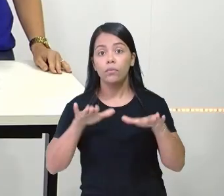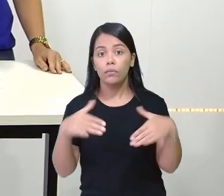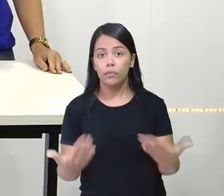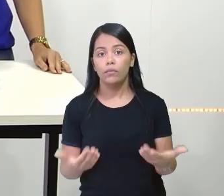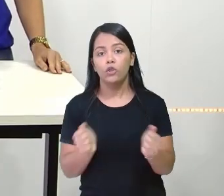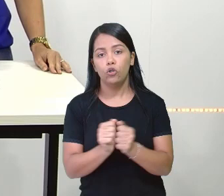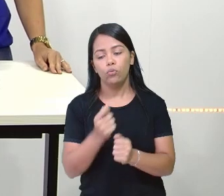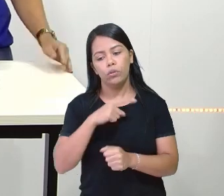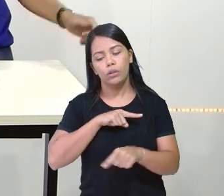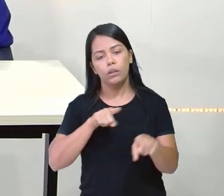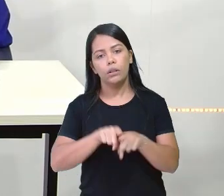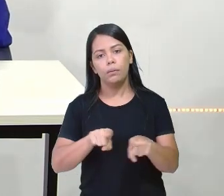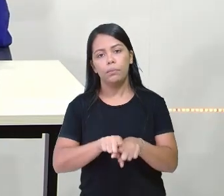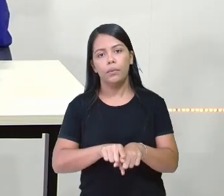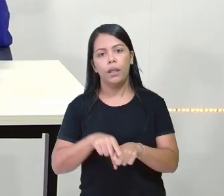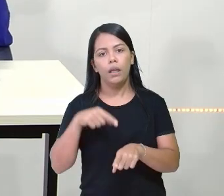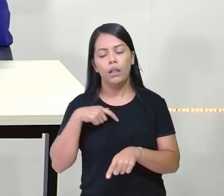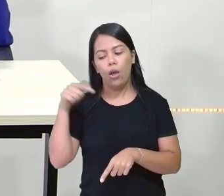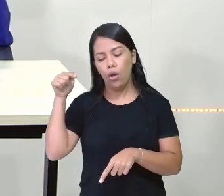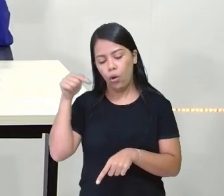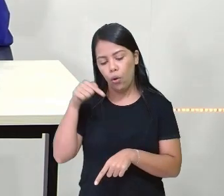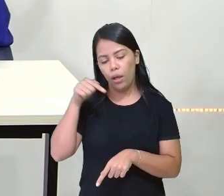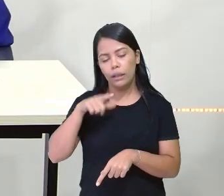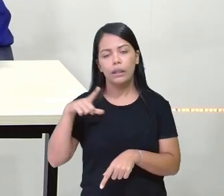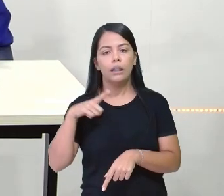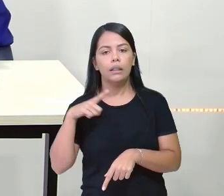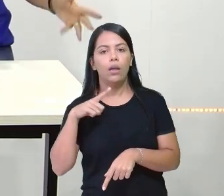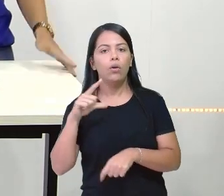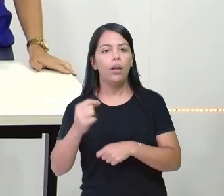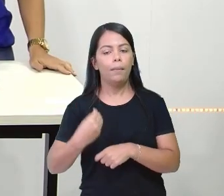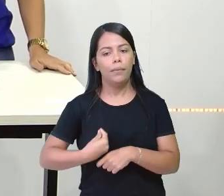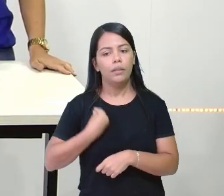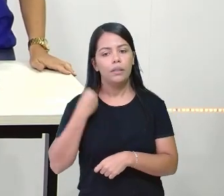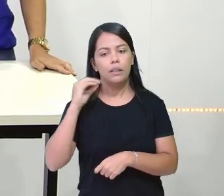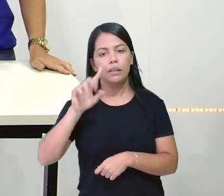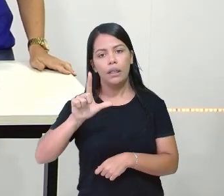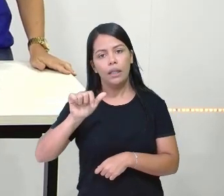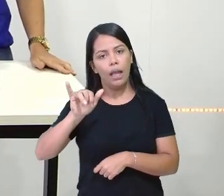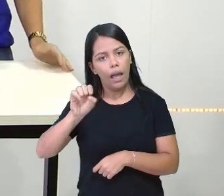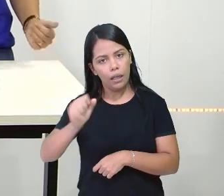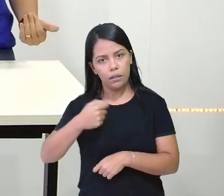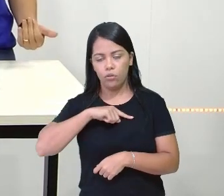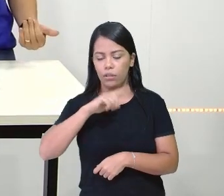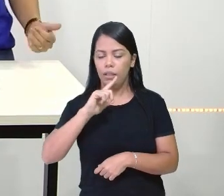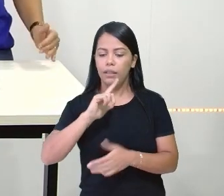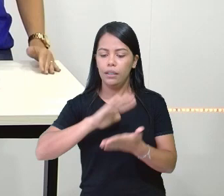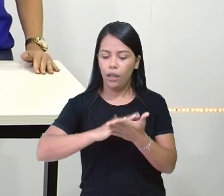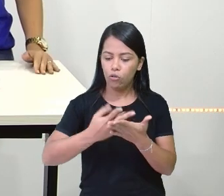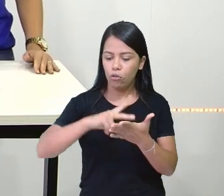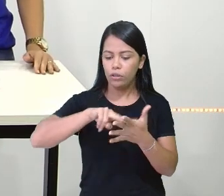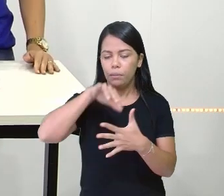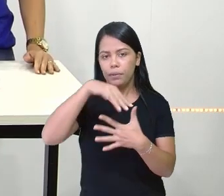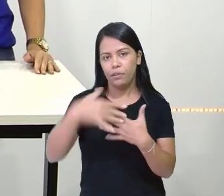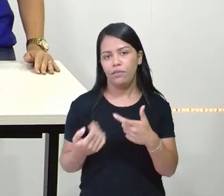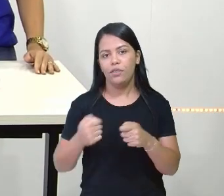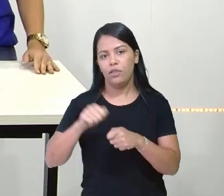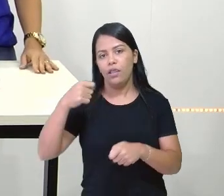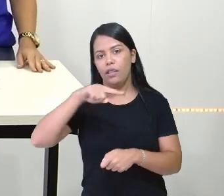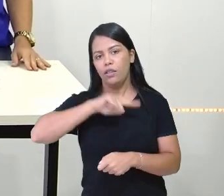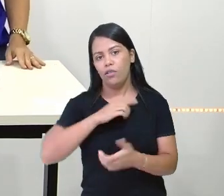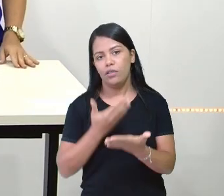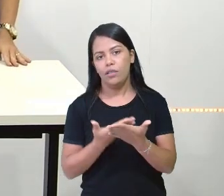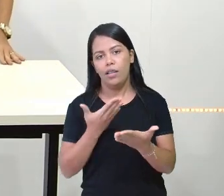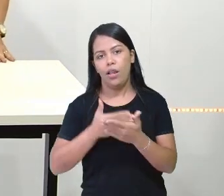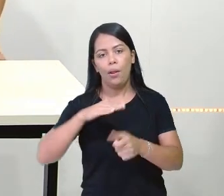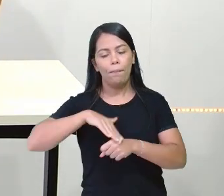conosco também, aqui no cantinho da tela, temos a presença de Lays, a nossa intérprete de Libras, tornando nossa aula muito